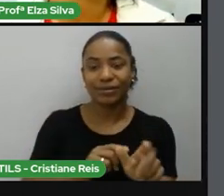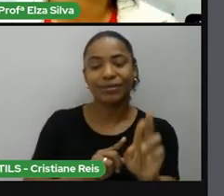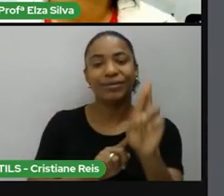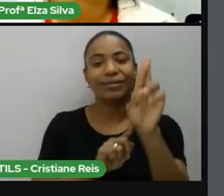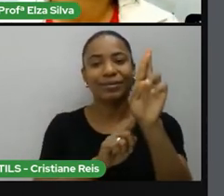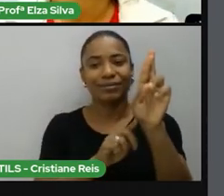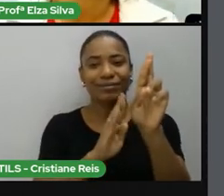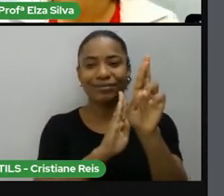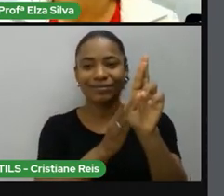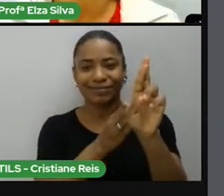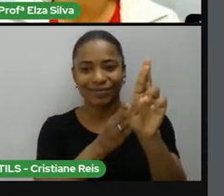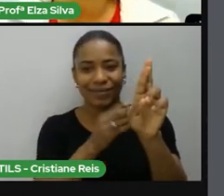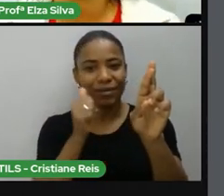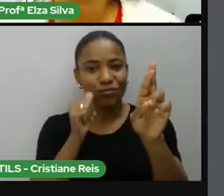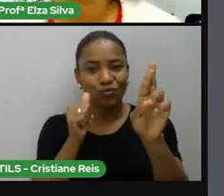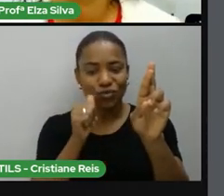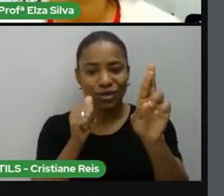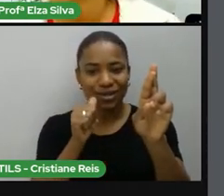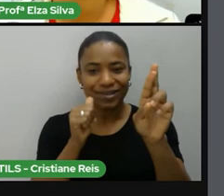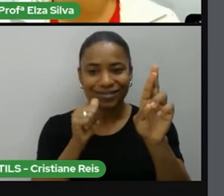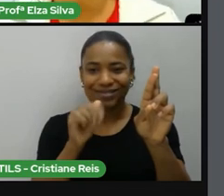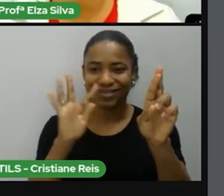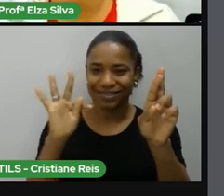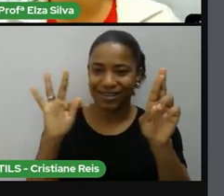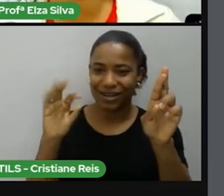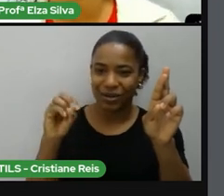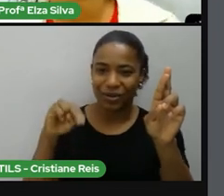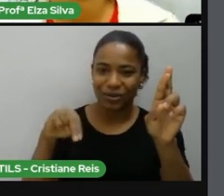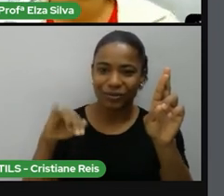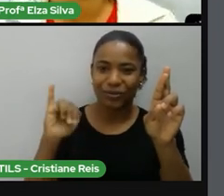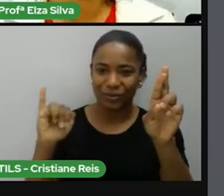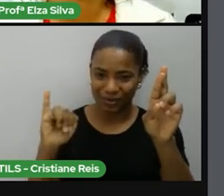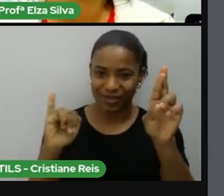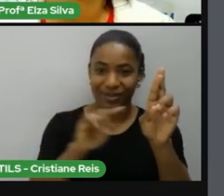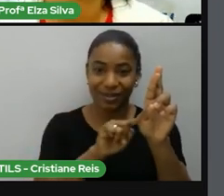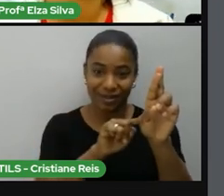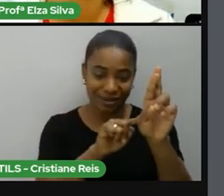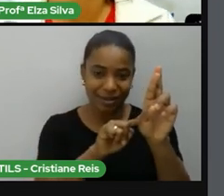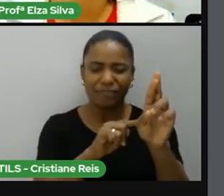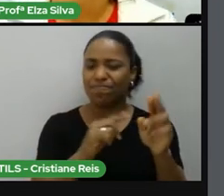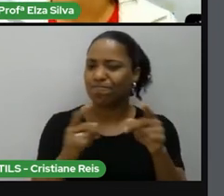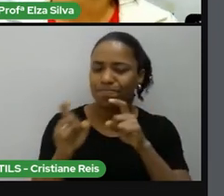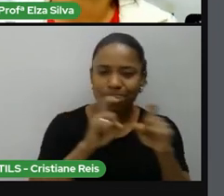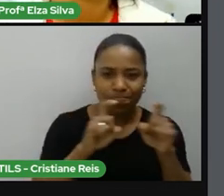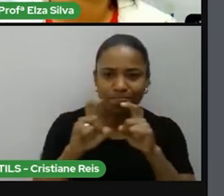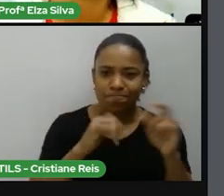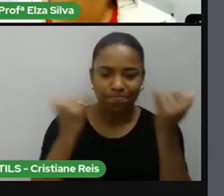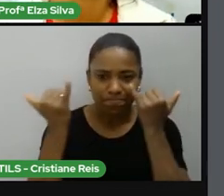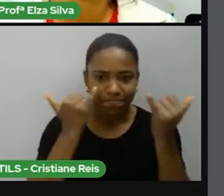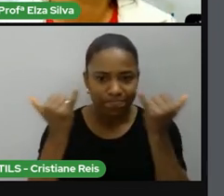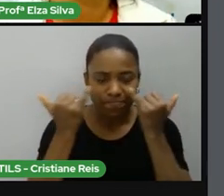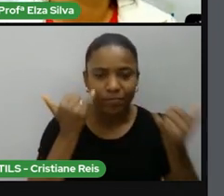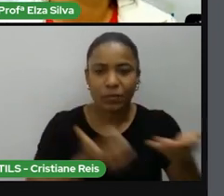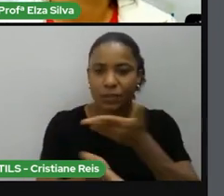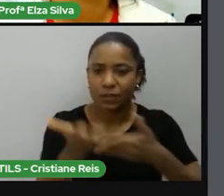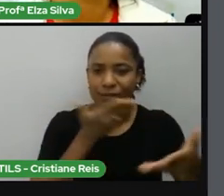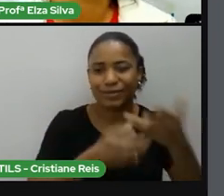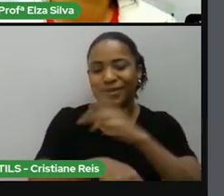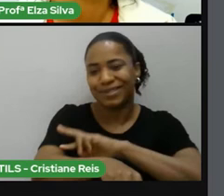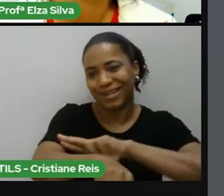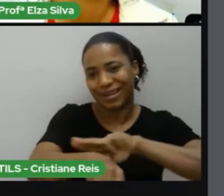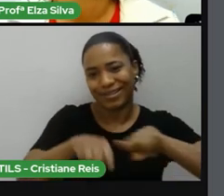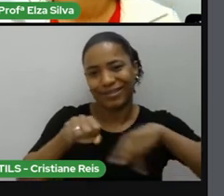Morrison, que trouxe riquíssimas contribuições para o debate a respeito das relações étnico-raciais.